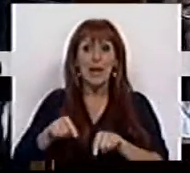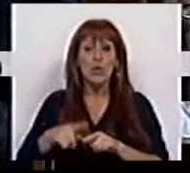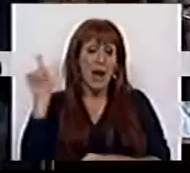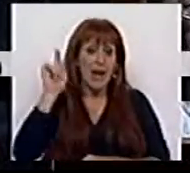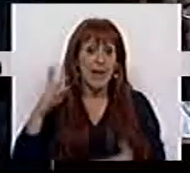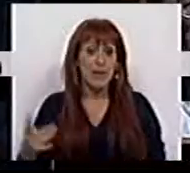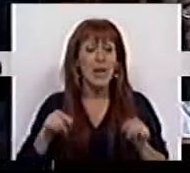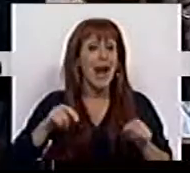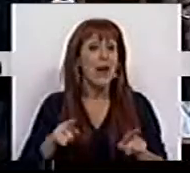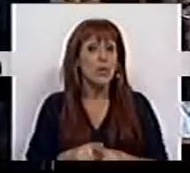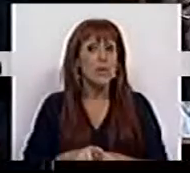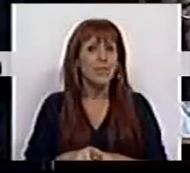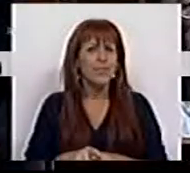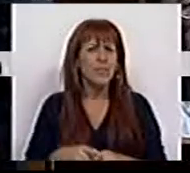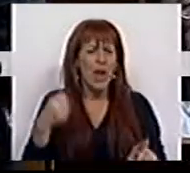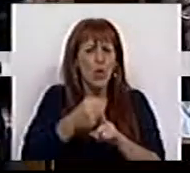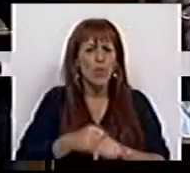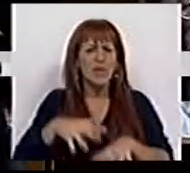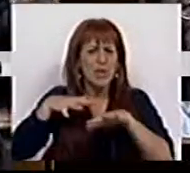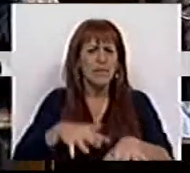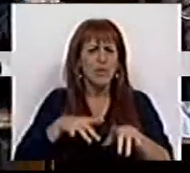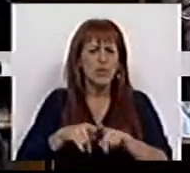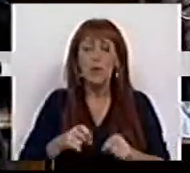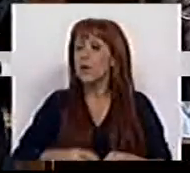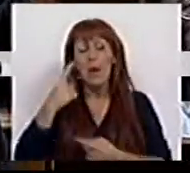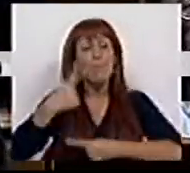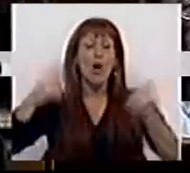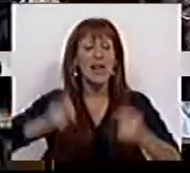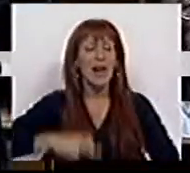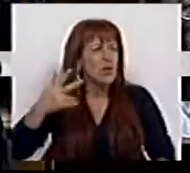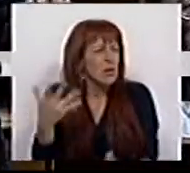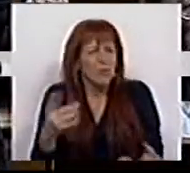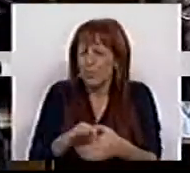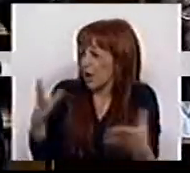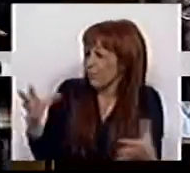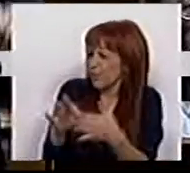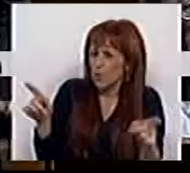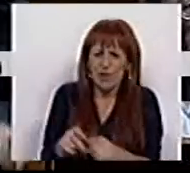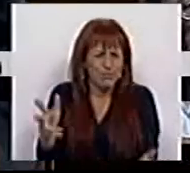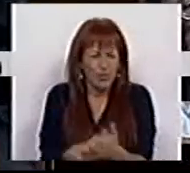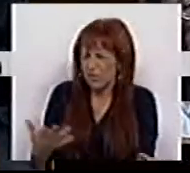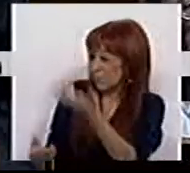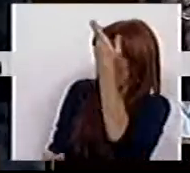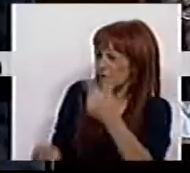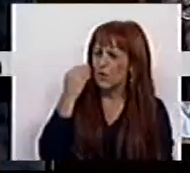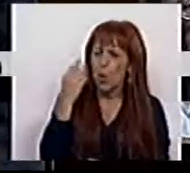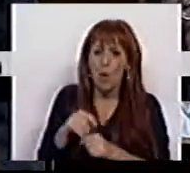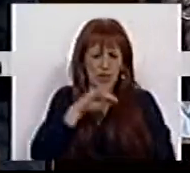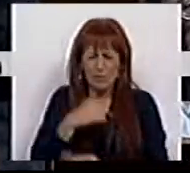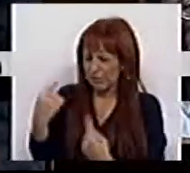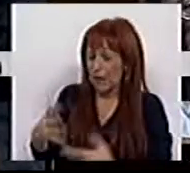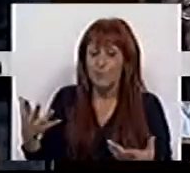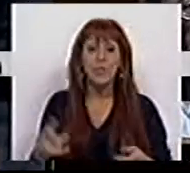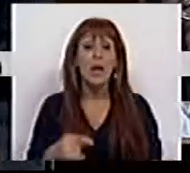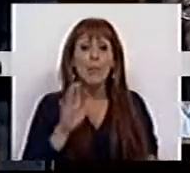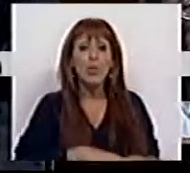essenciais é que se combatesse as manifestações de riqueza que não tivessem qualquer relação com a realidade e com os rendimentos detidos.